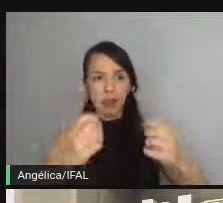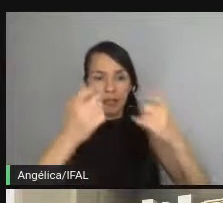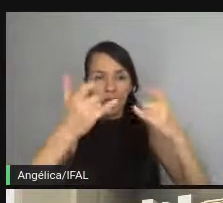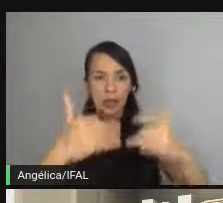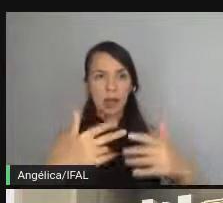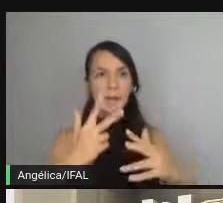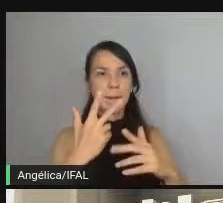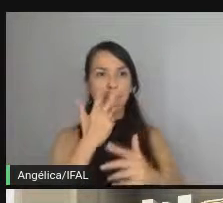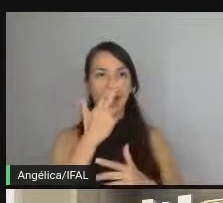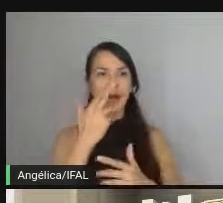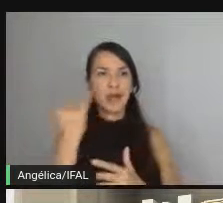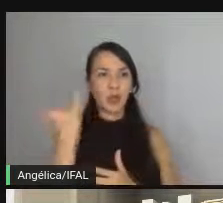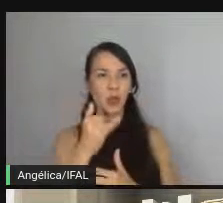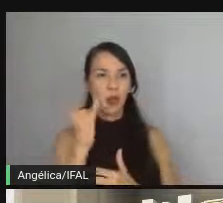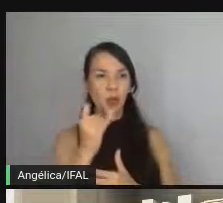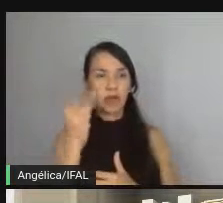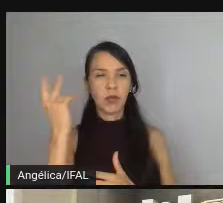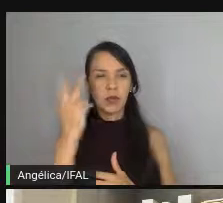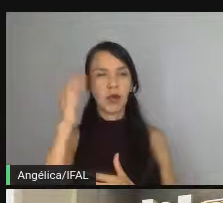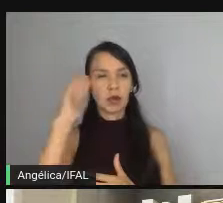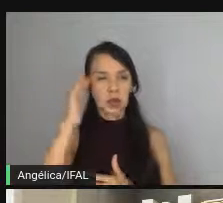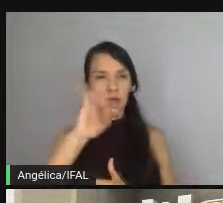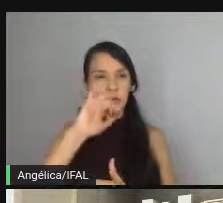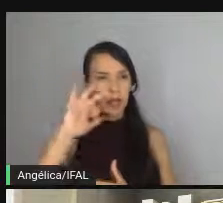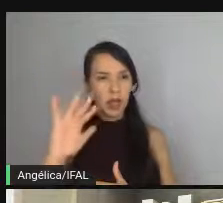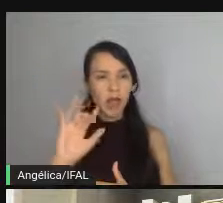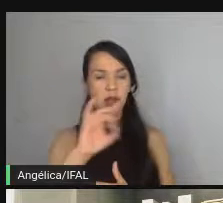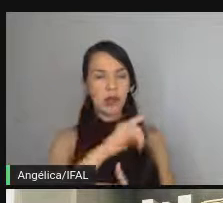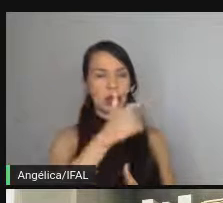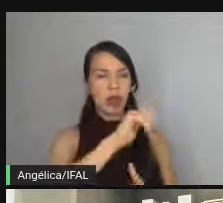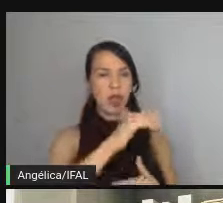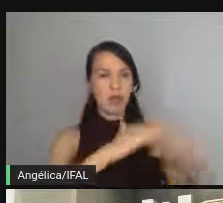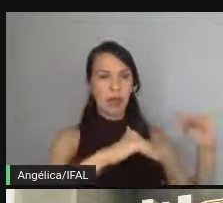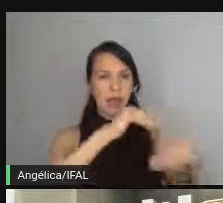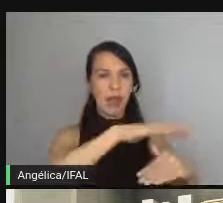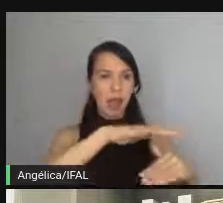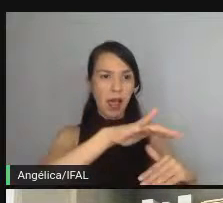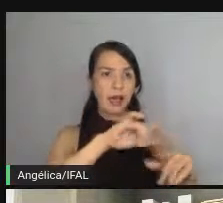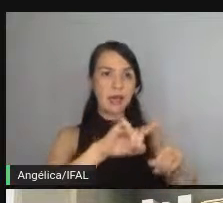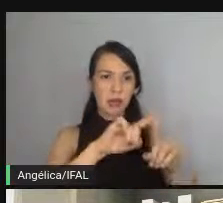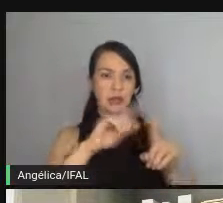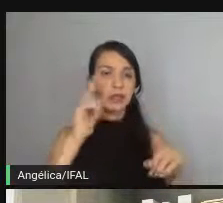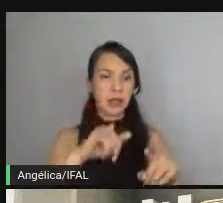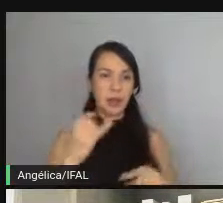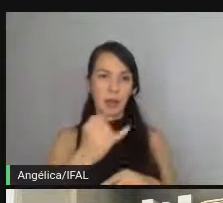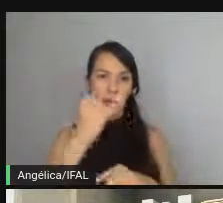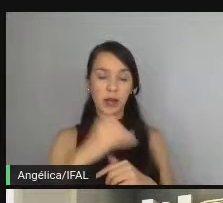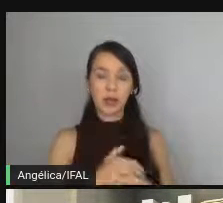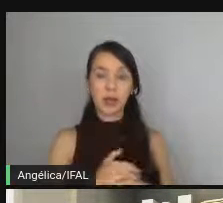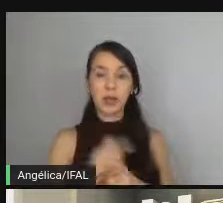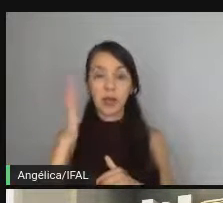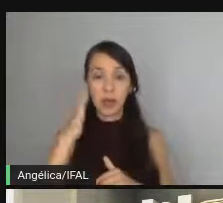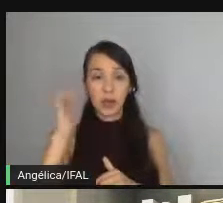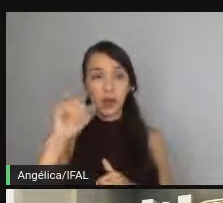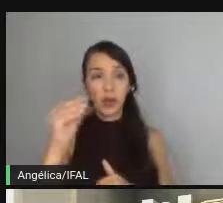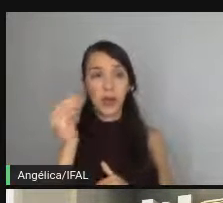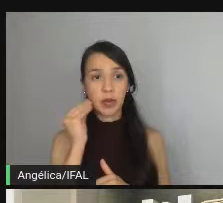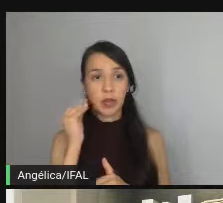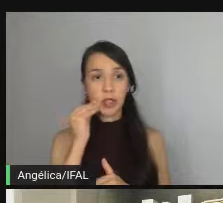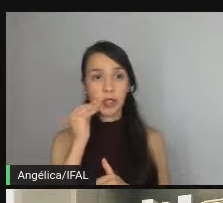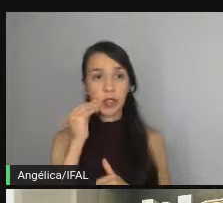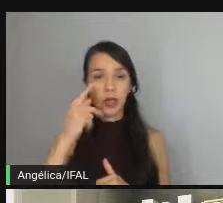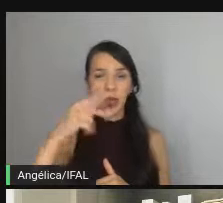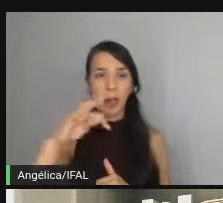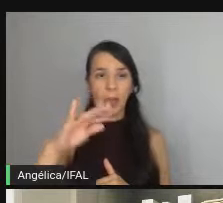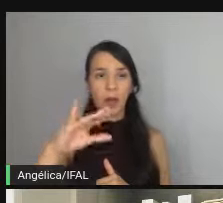de uma história que todo mundo consiga entender não só quem é desenvolvedor e isso é importante então aqui eu já sei que eu tô testando uma potência